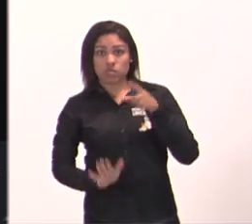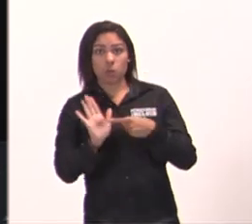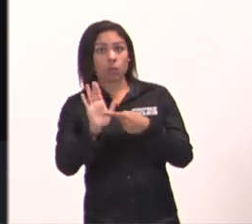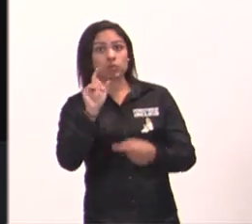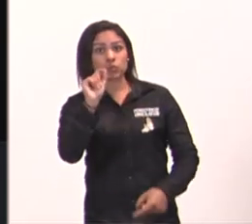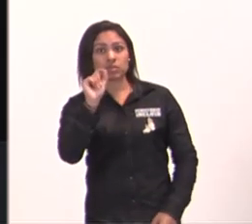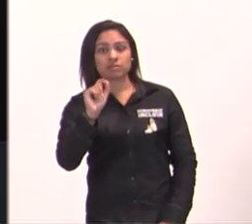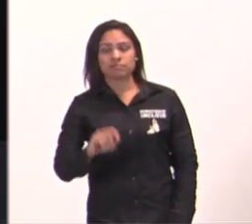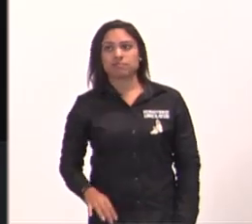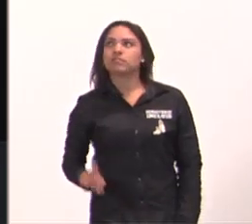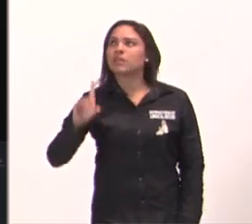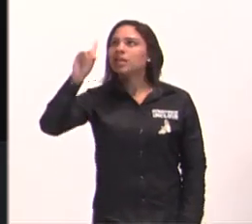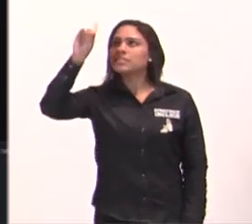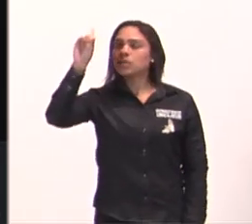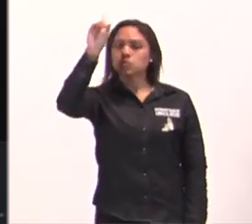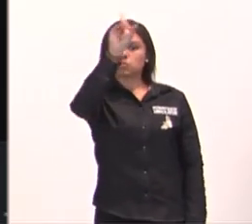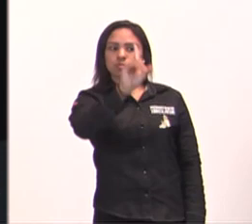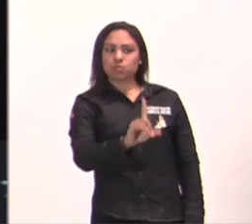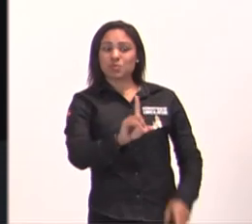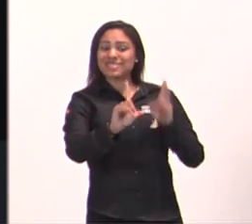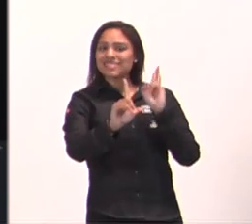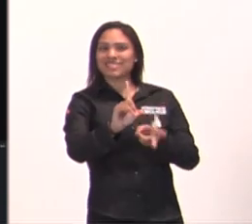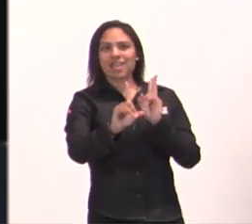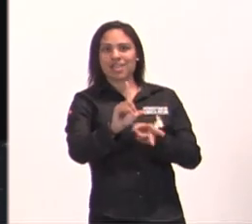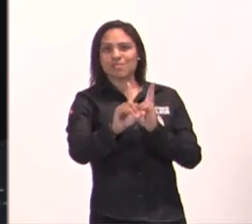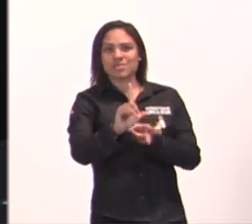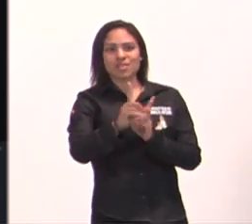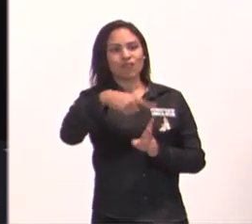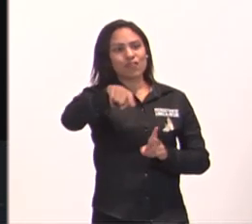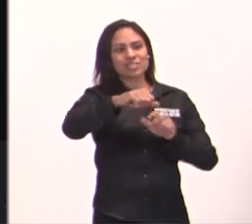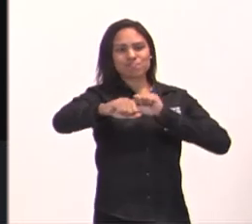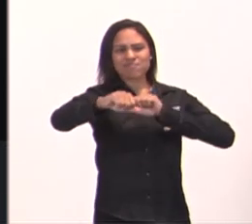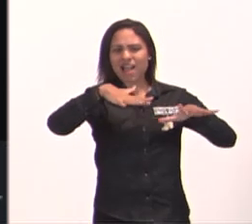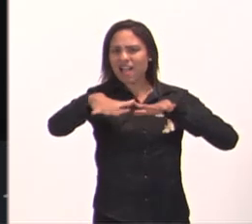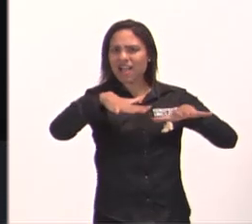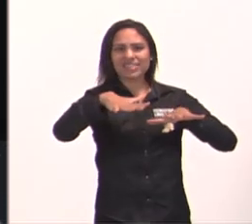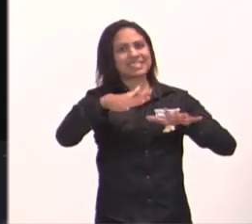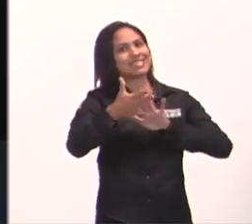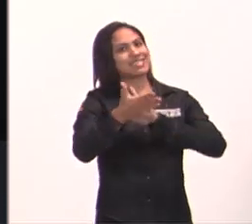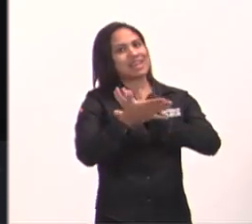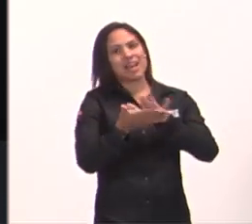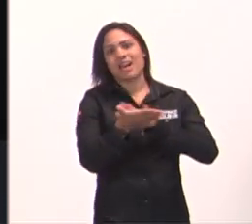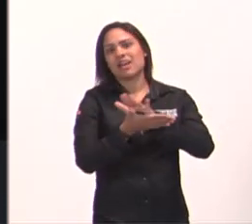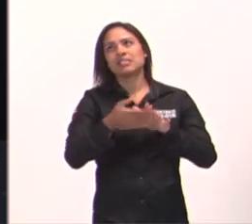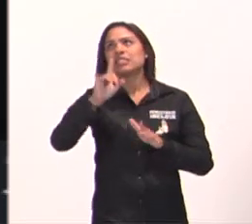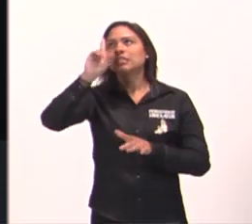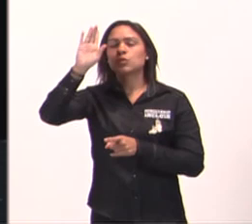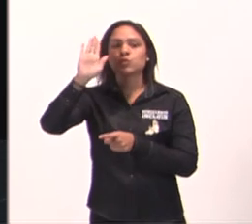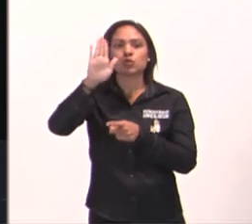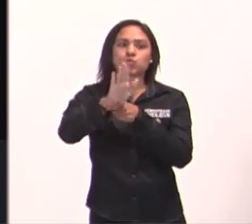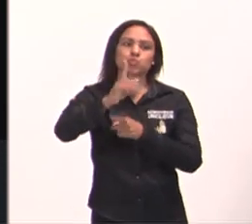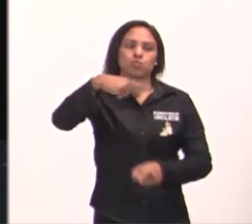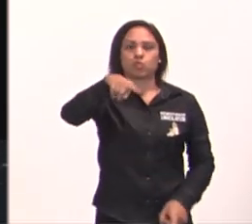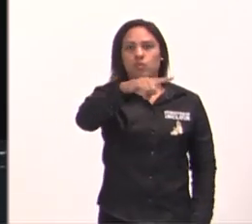Deus nela está, não será abalada, Deus vem em seu auxílio, desde o